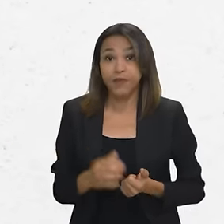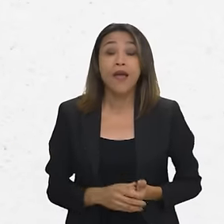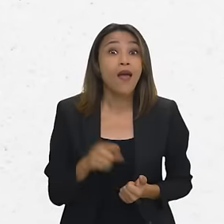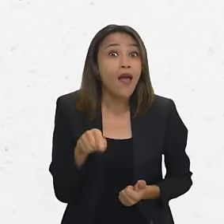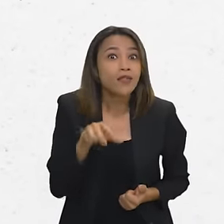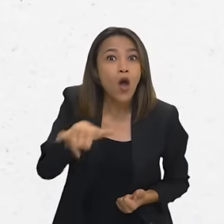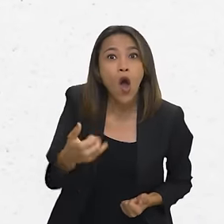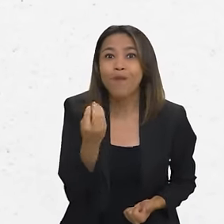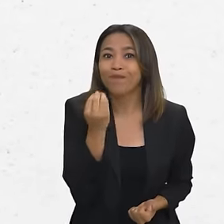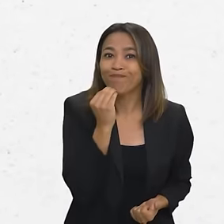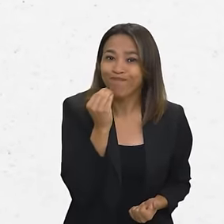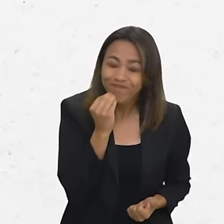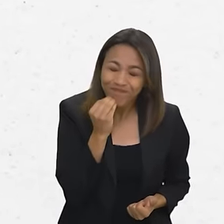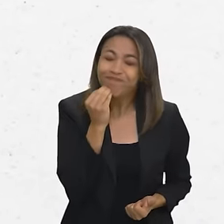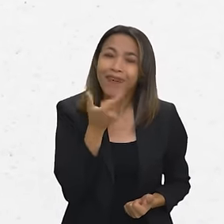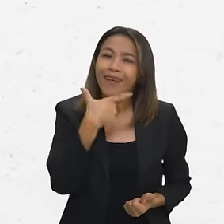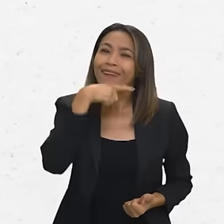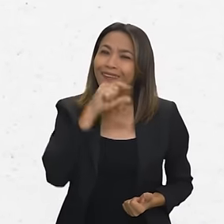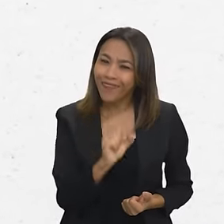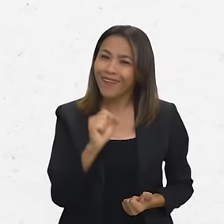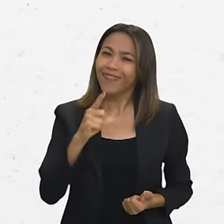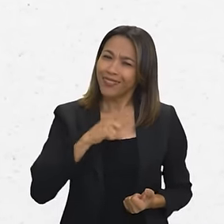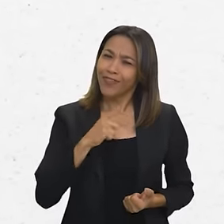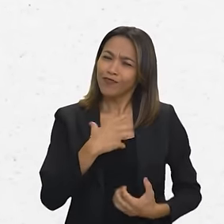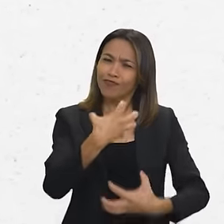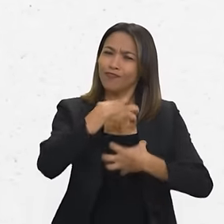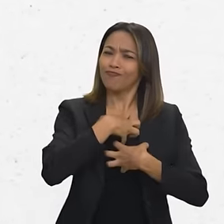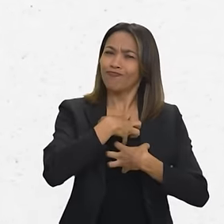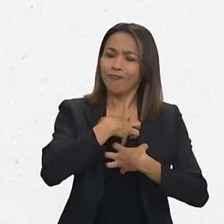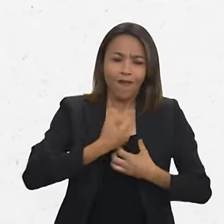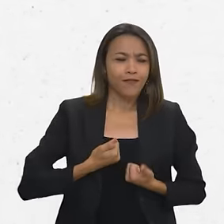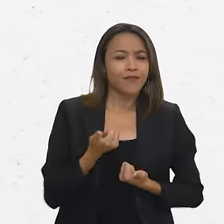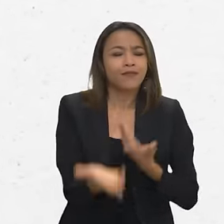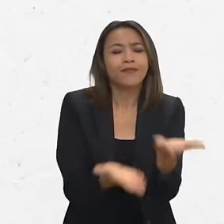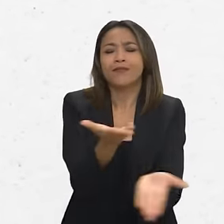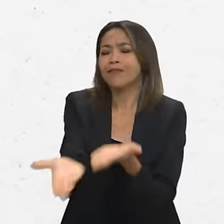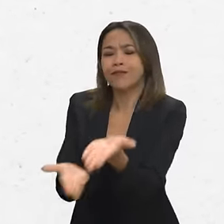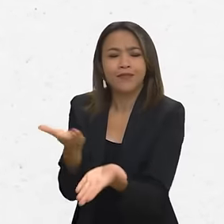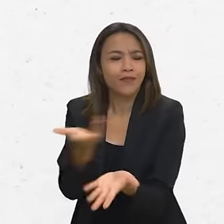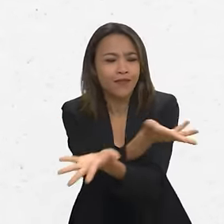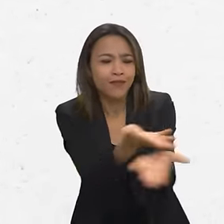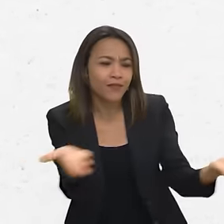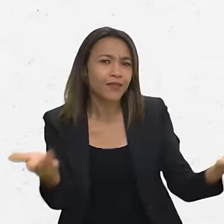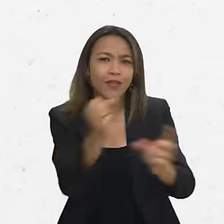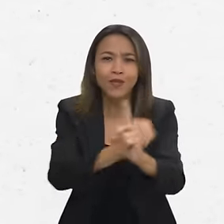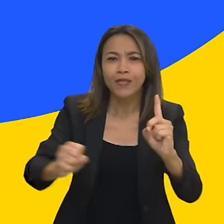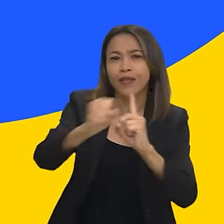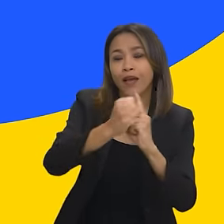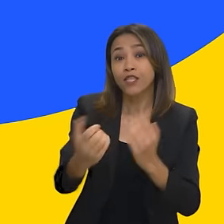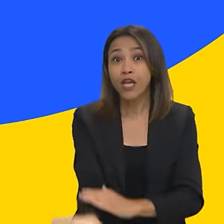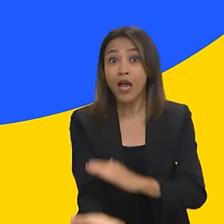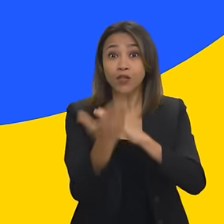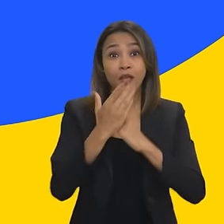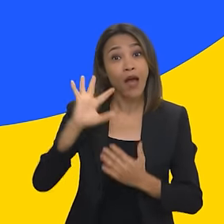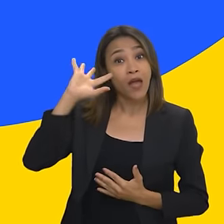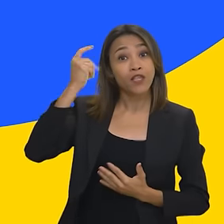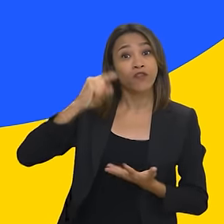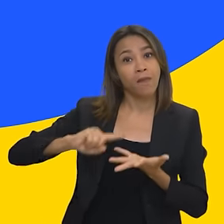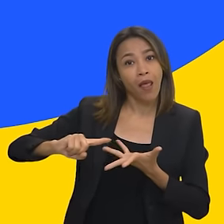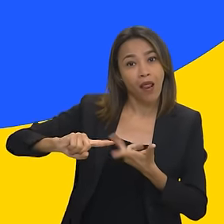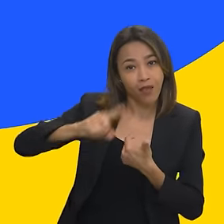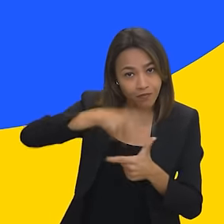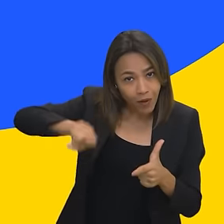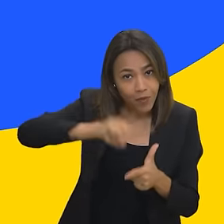Esta é uma grande oportunidade para quem sente que tem vocação de servir a sociedade e ajudar a criar soluções em larga